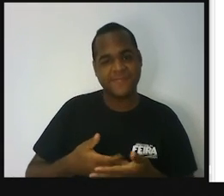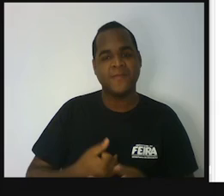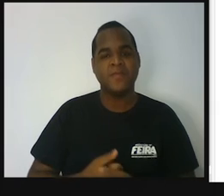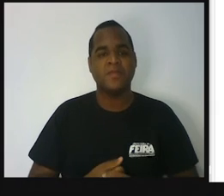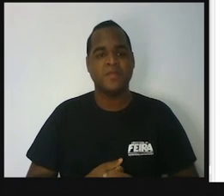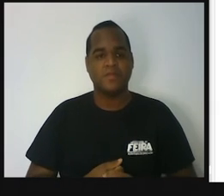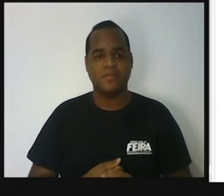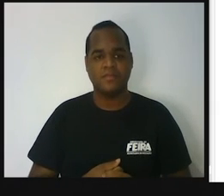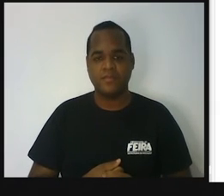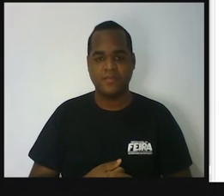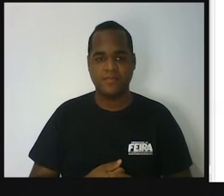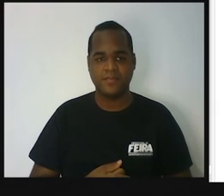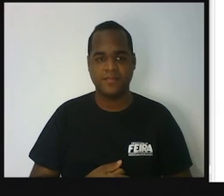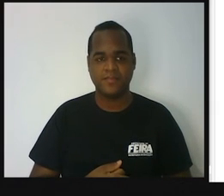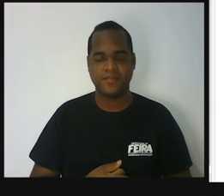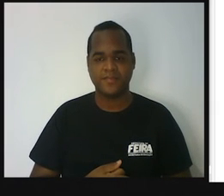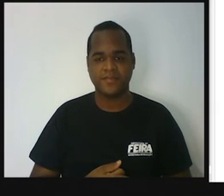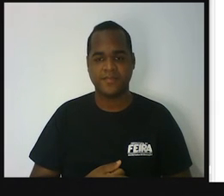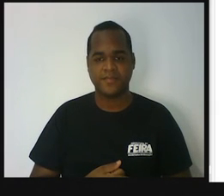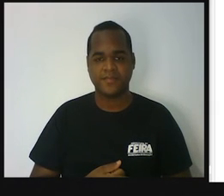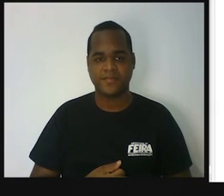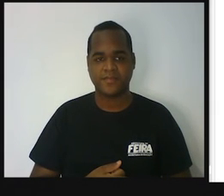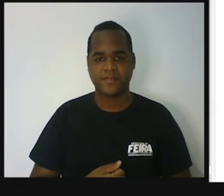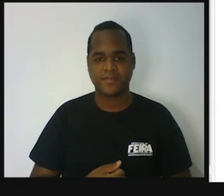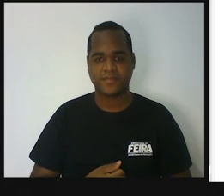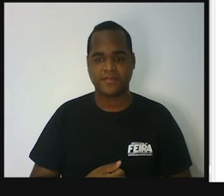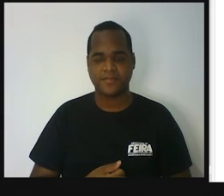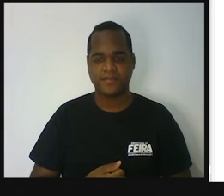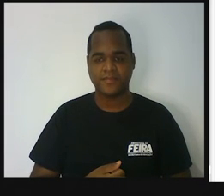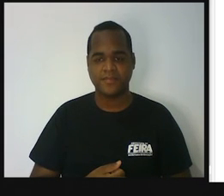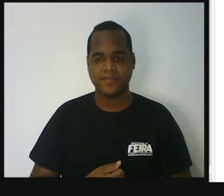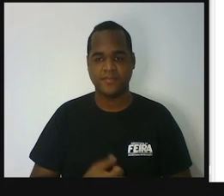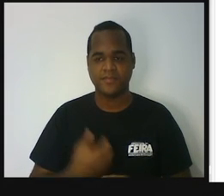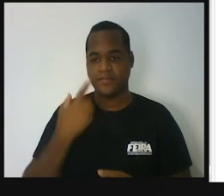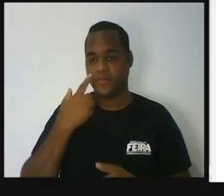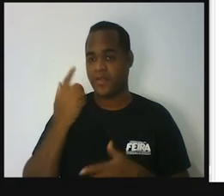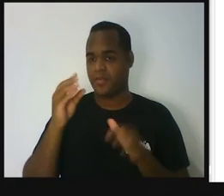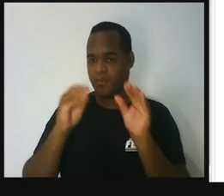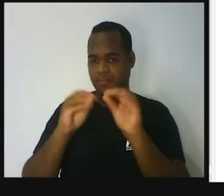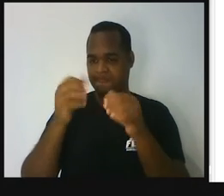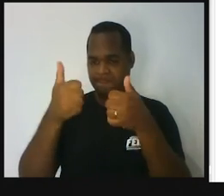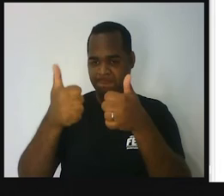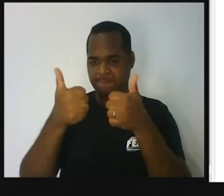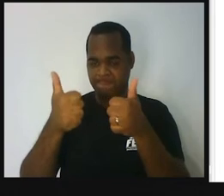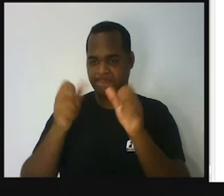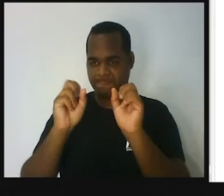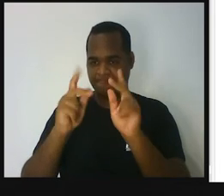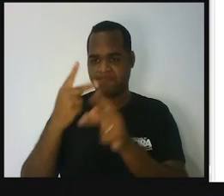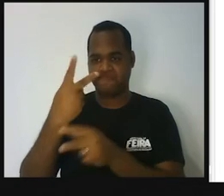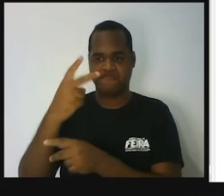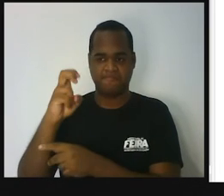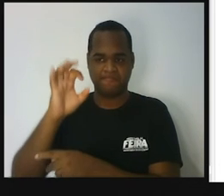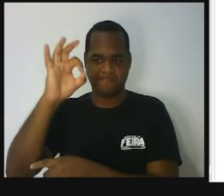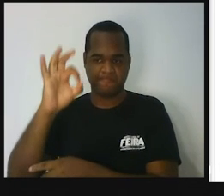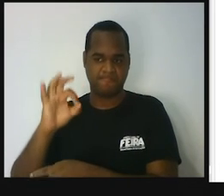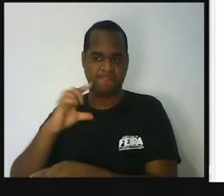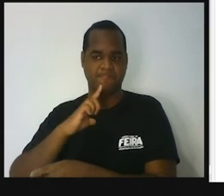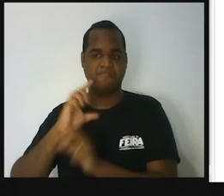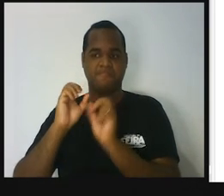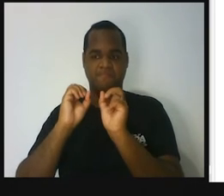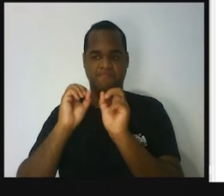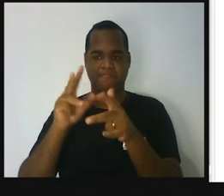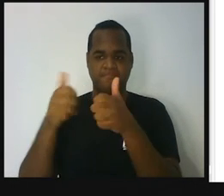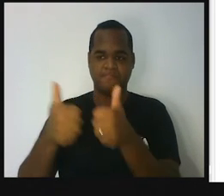Colocar só esse porcentozinho aqui do lado. Pronto. 25%. Beleza.